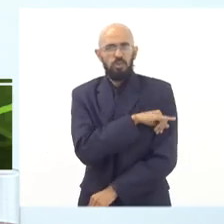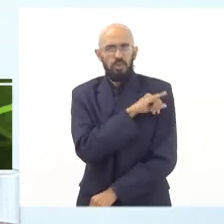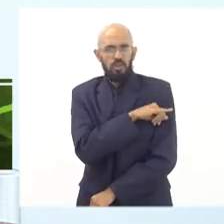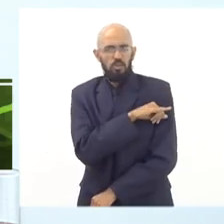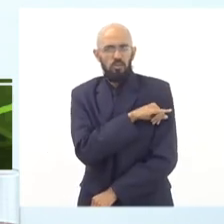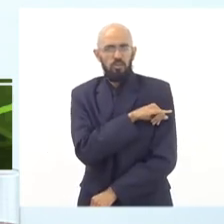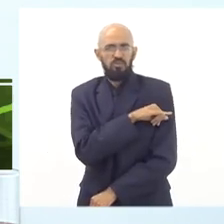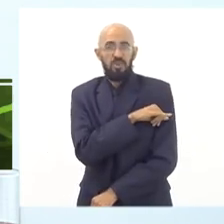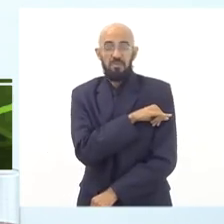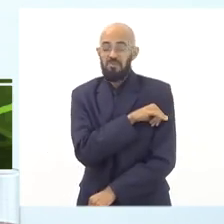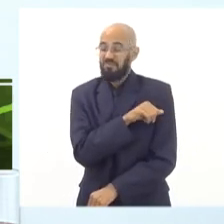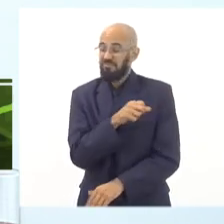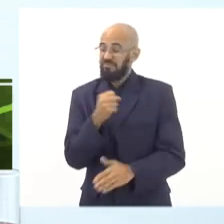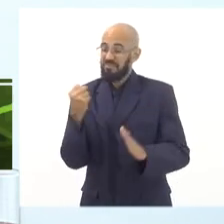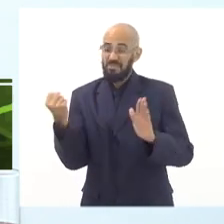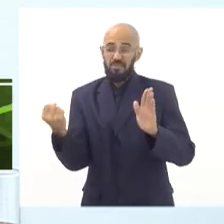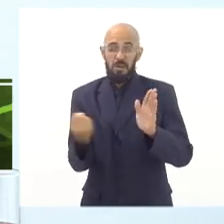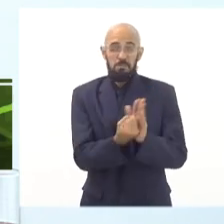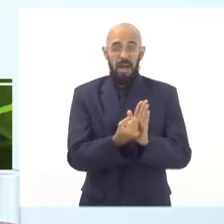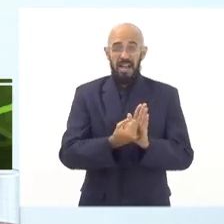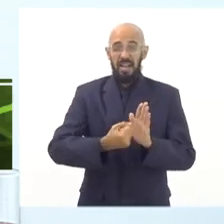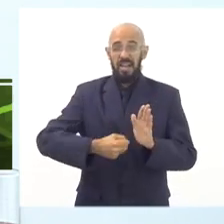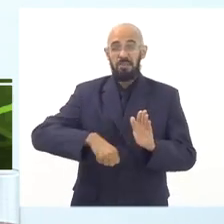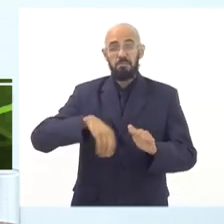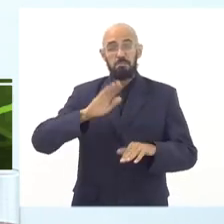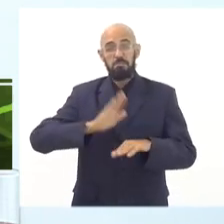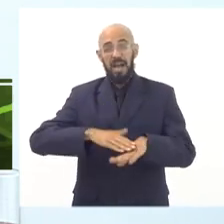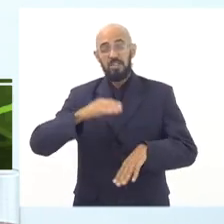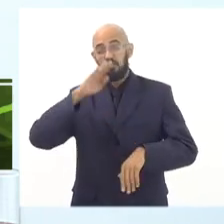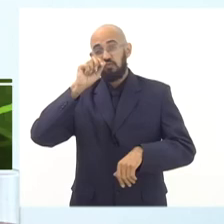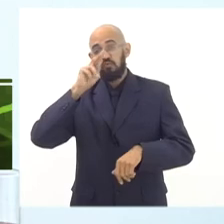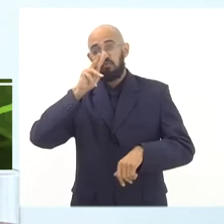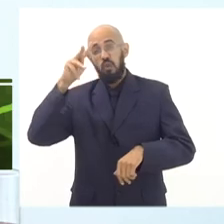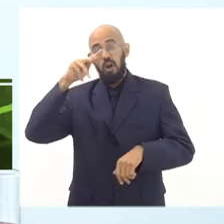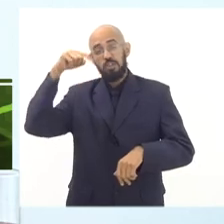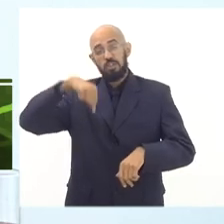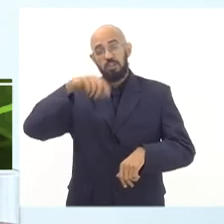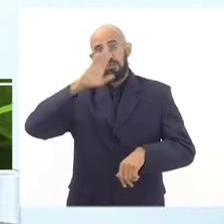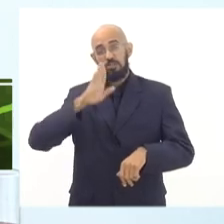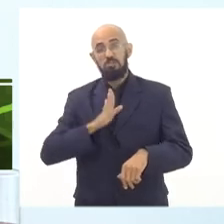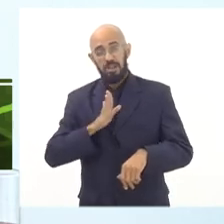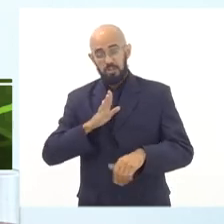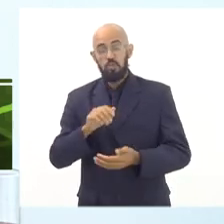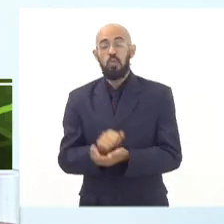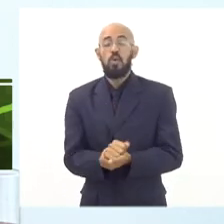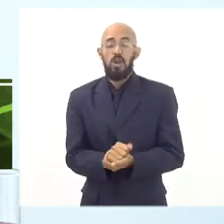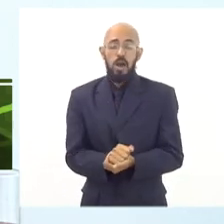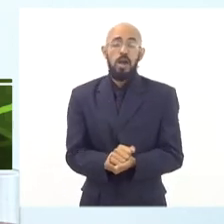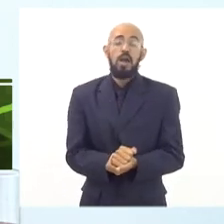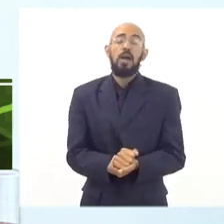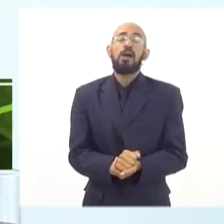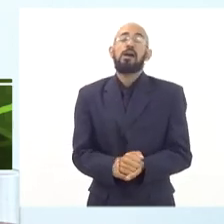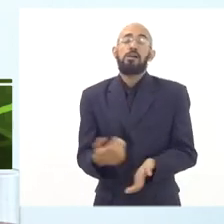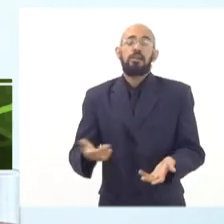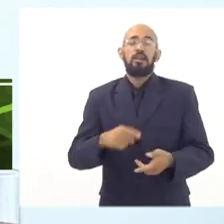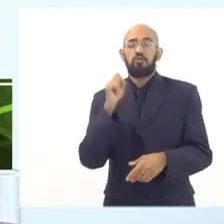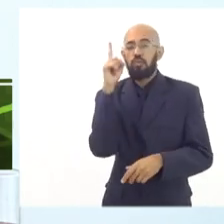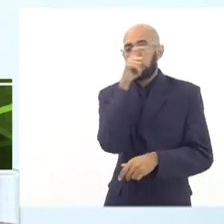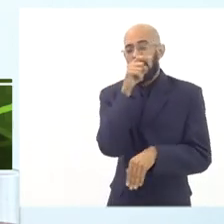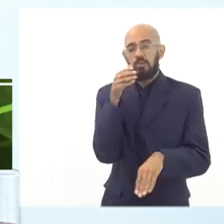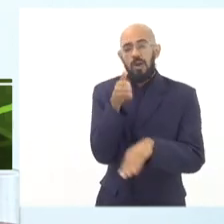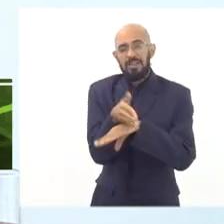Brasil por essa crise e, por isso, o convívio com a fome, com o desemprego, com a dificuldade do acesso à